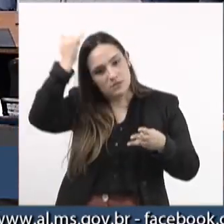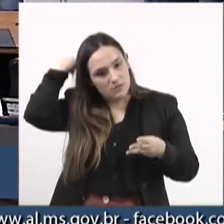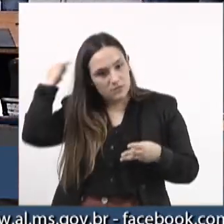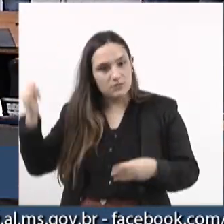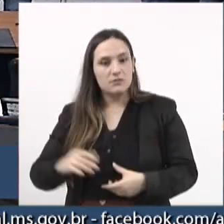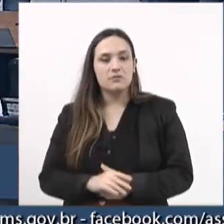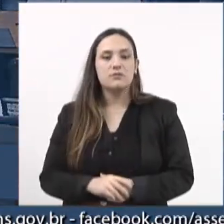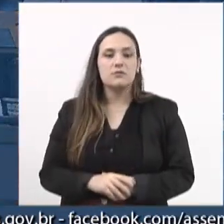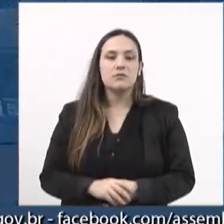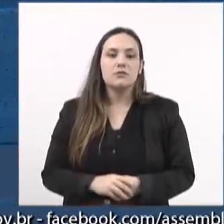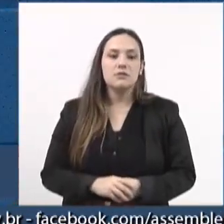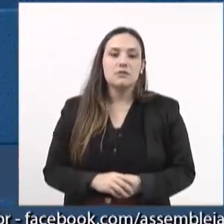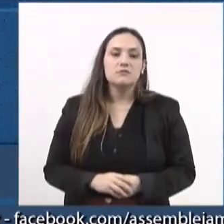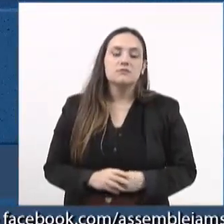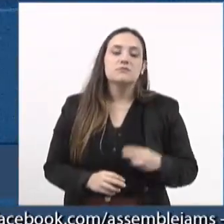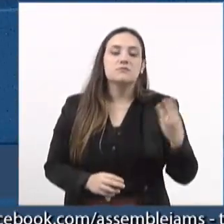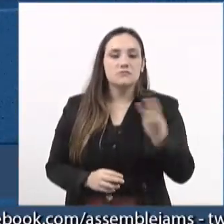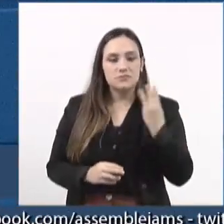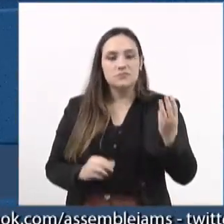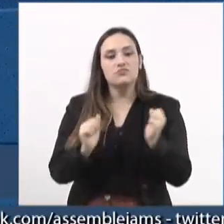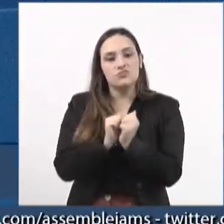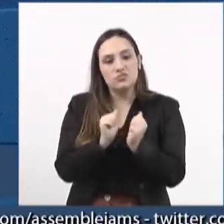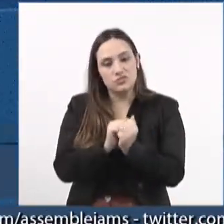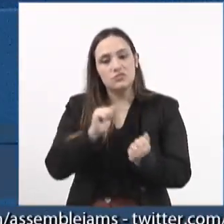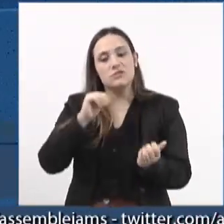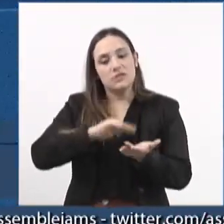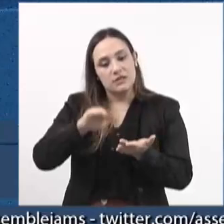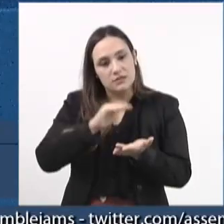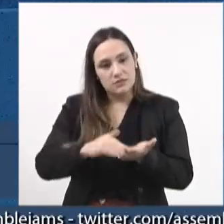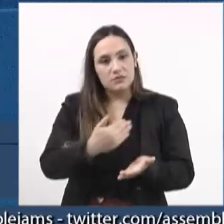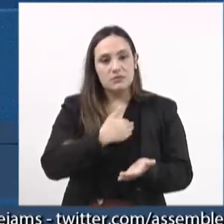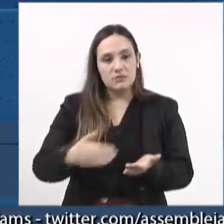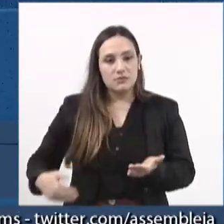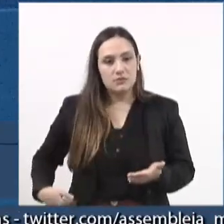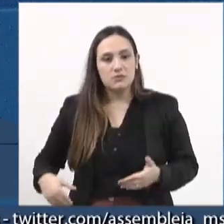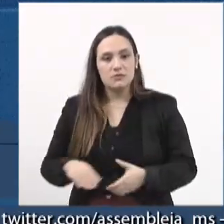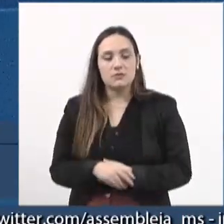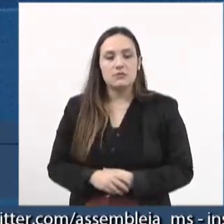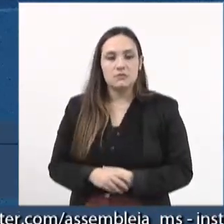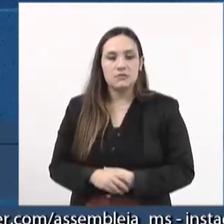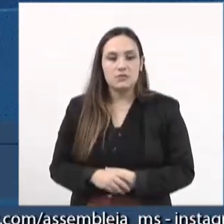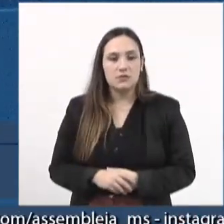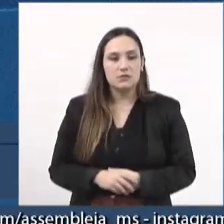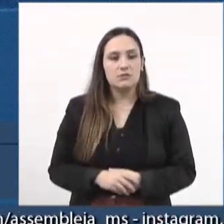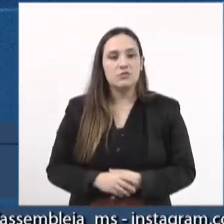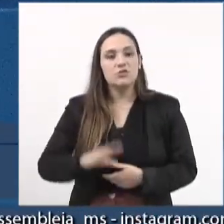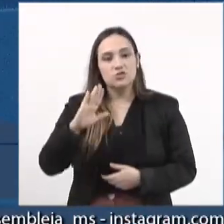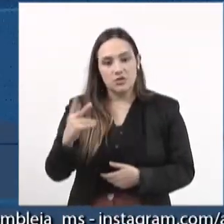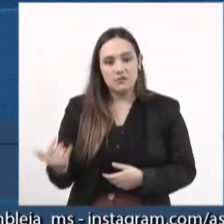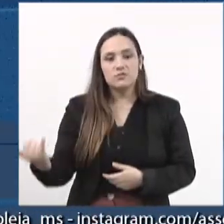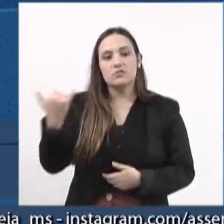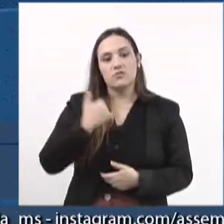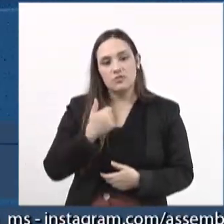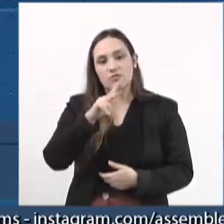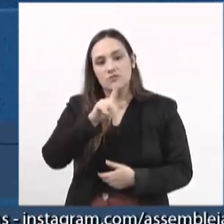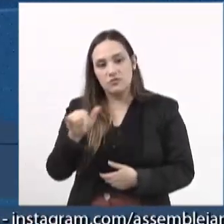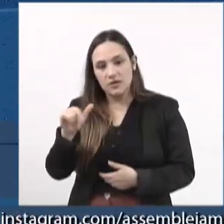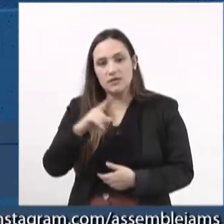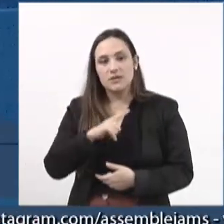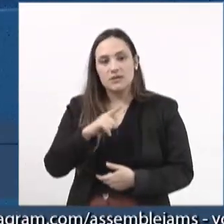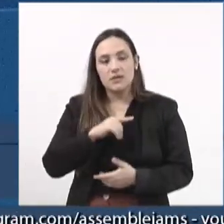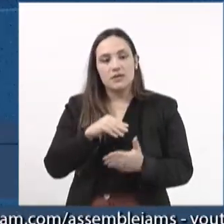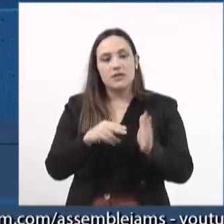Mock, com o secretário de governo. E foi, então, nos falado que iriam mandar a emenda